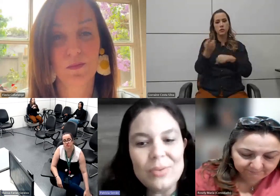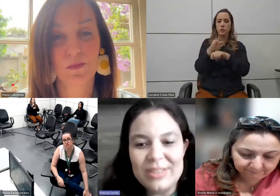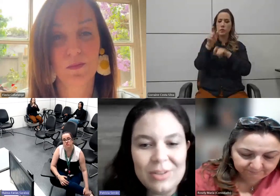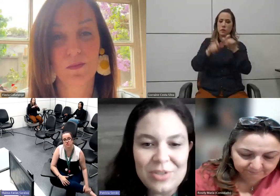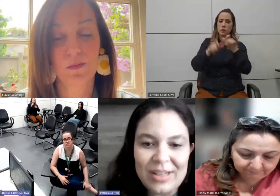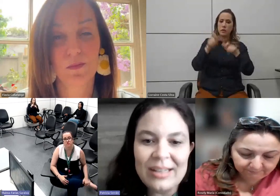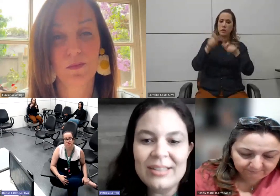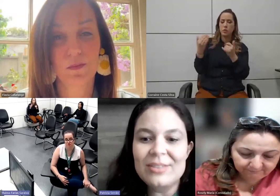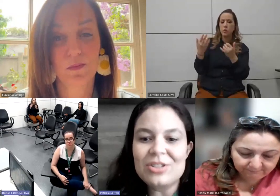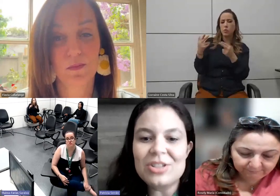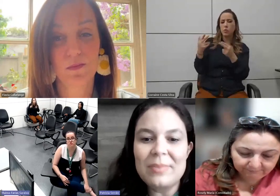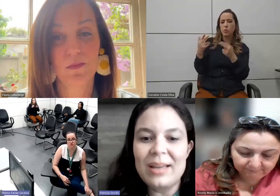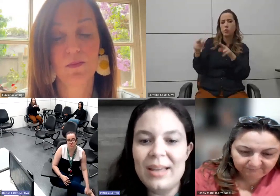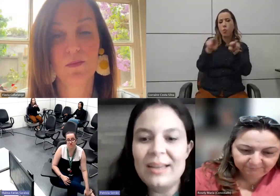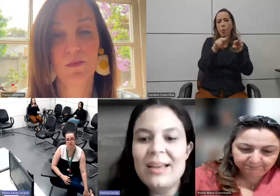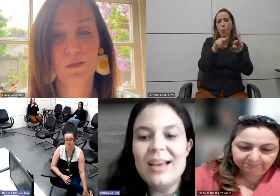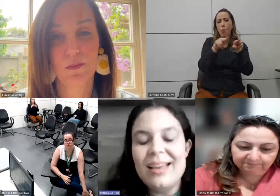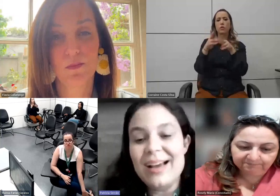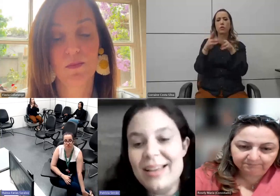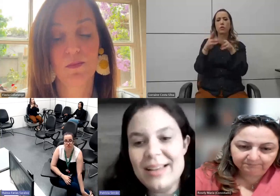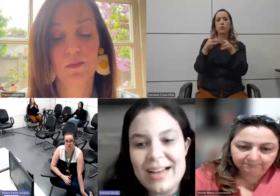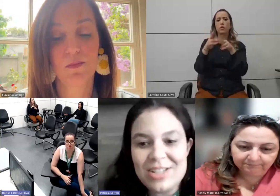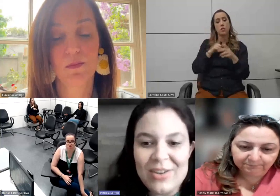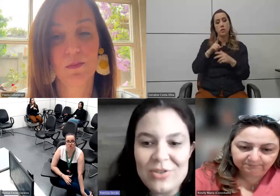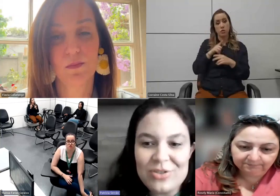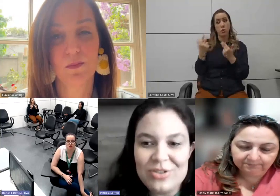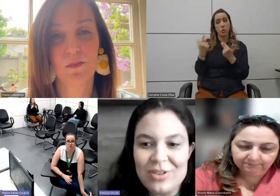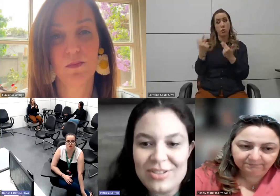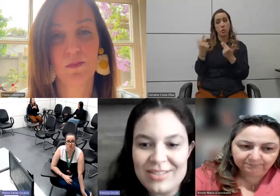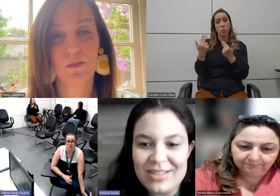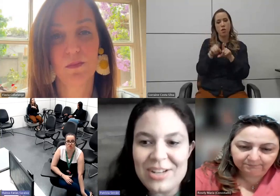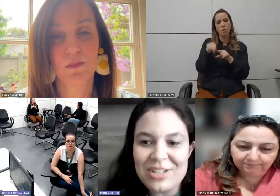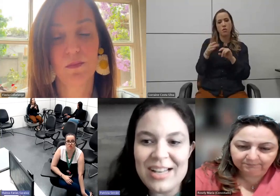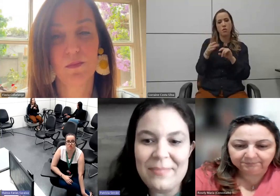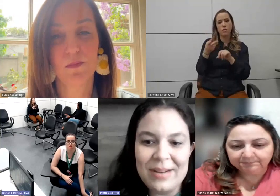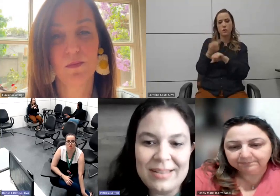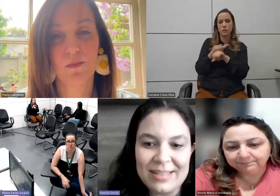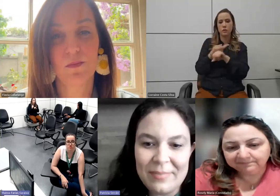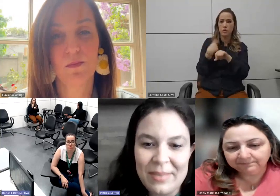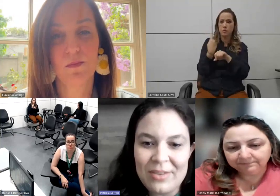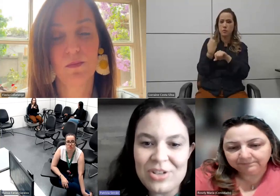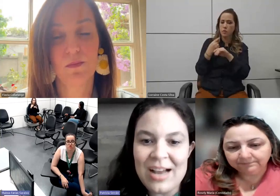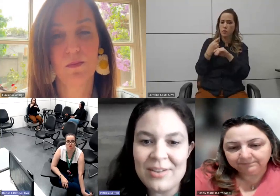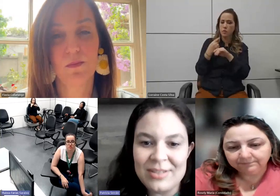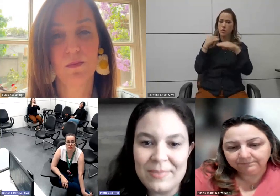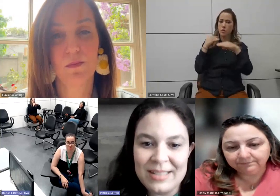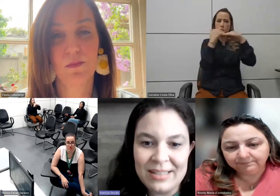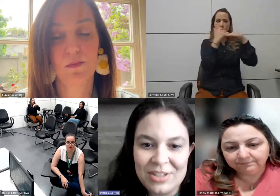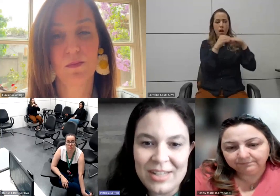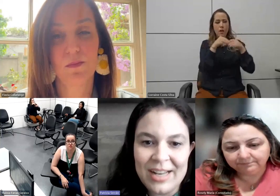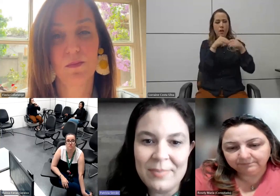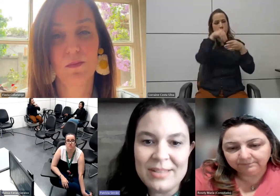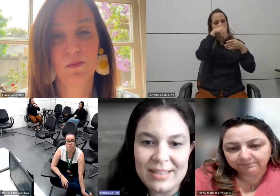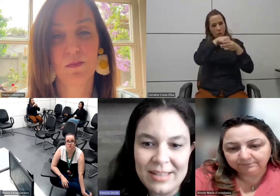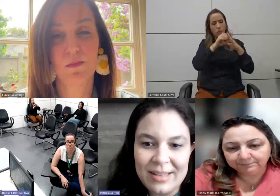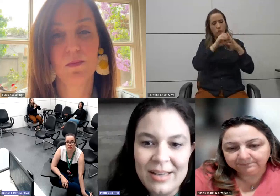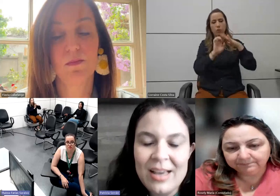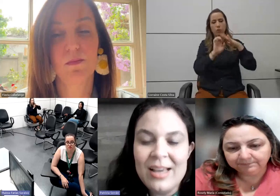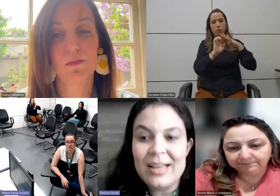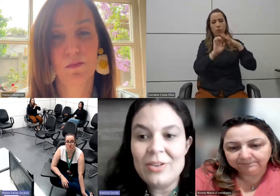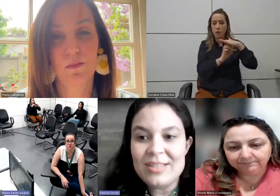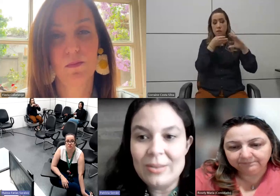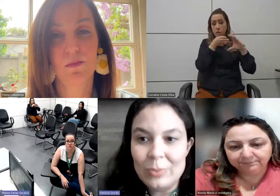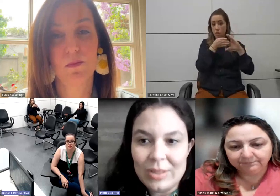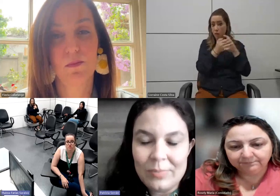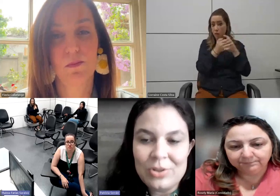igual, com o seu nome de Armer Danos também. E aí, achar os nossos iguais na empresa também, os raros PCDs da EBC.